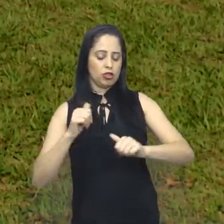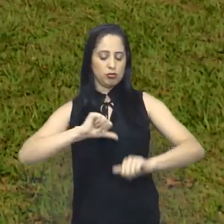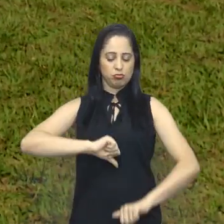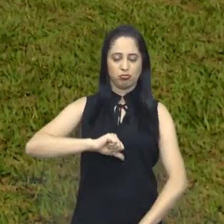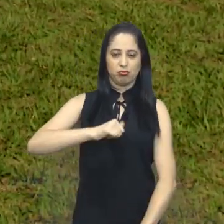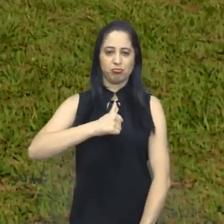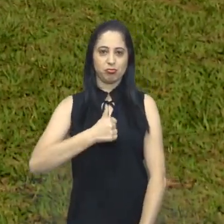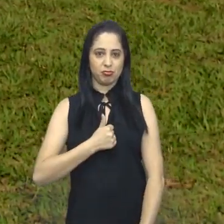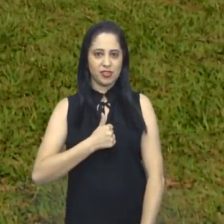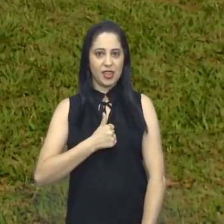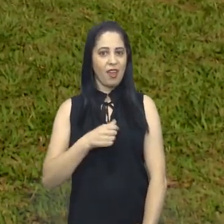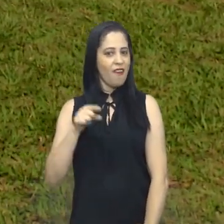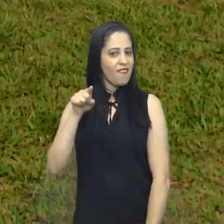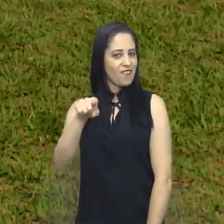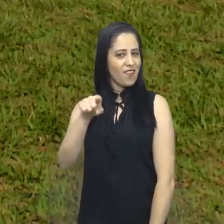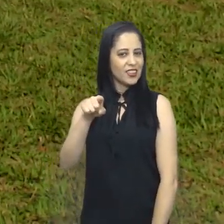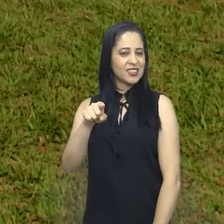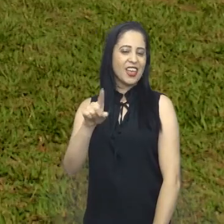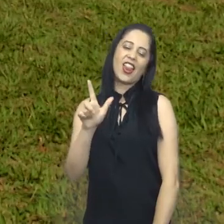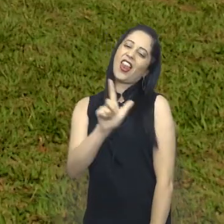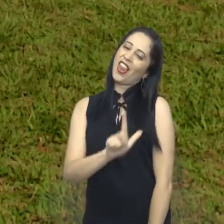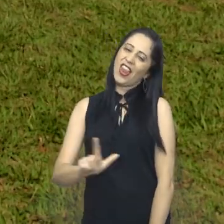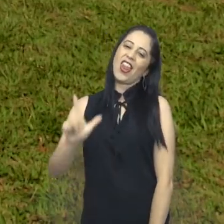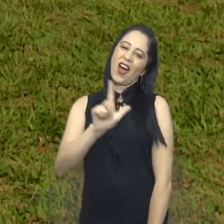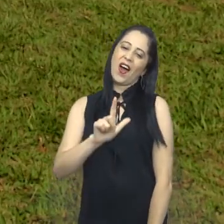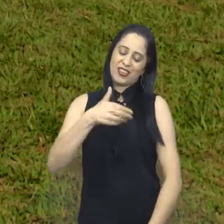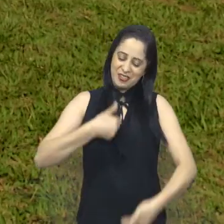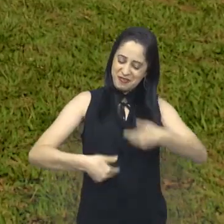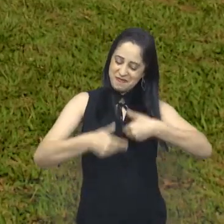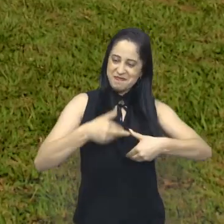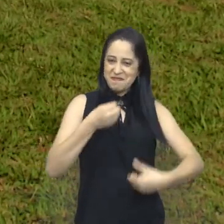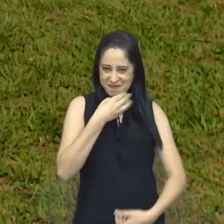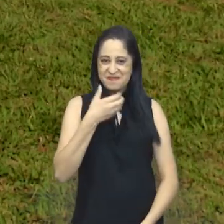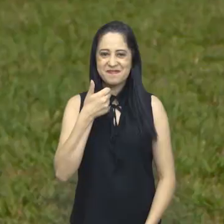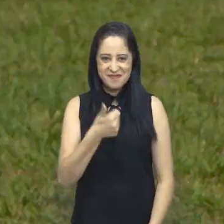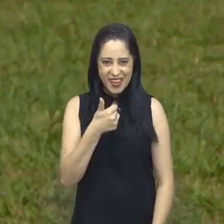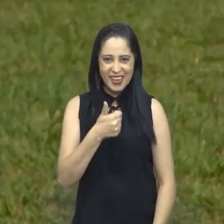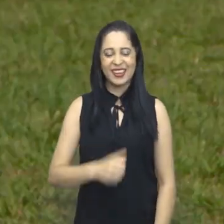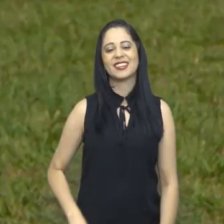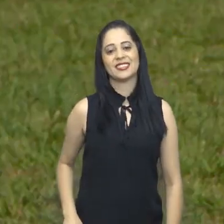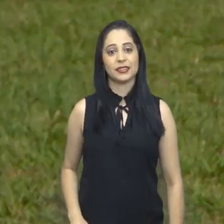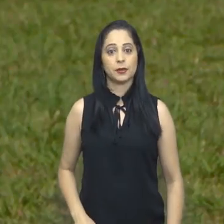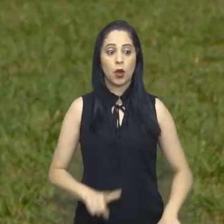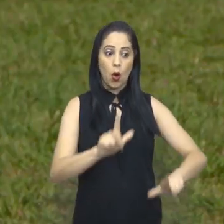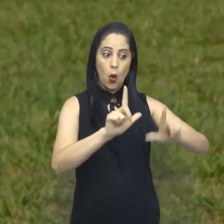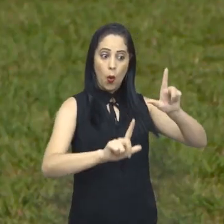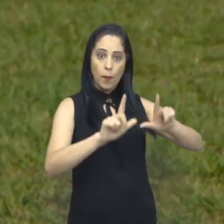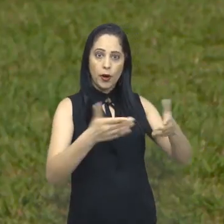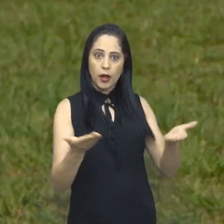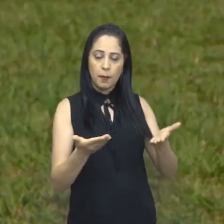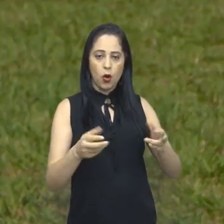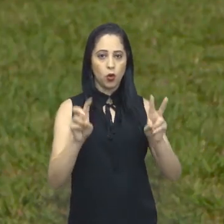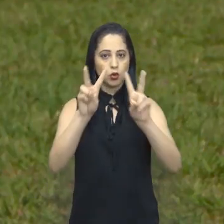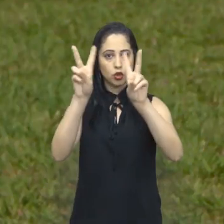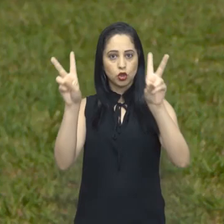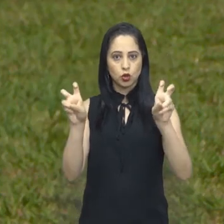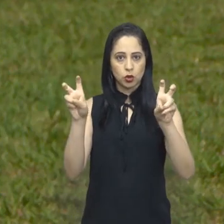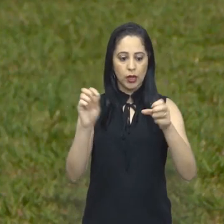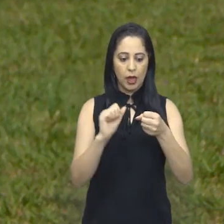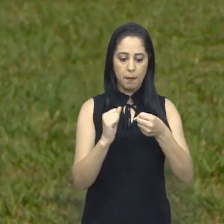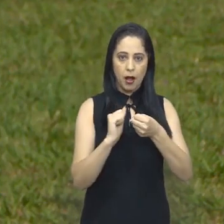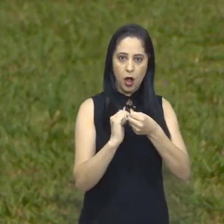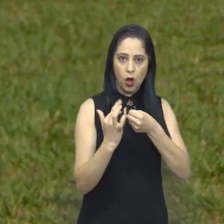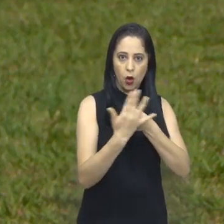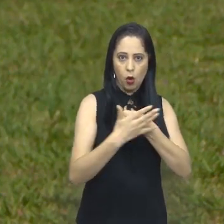-estar, tudo para deixar você, é claro, de bem com você. E no programa de hoje nós vamos abordar as sequelas